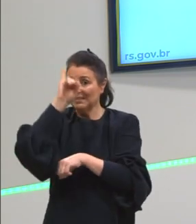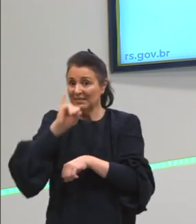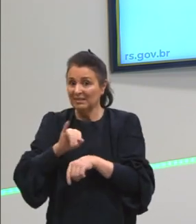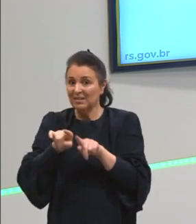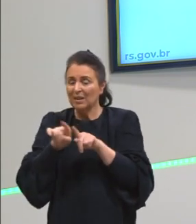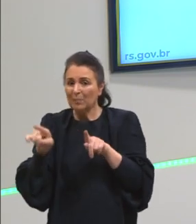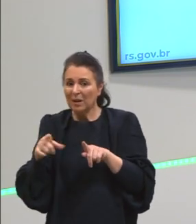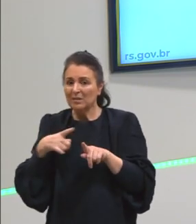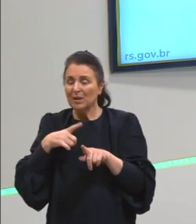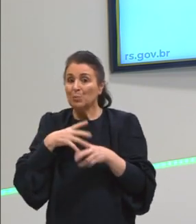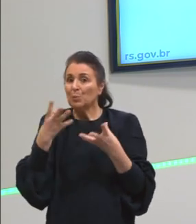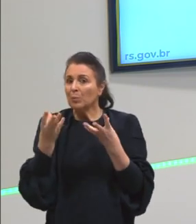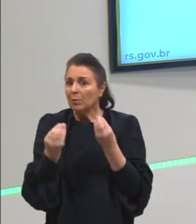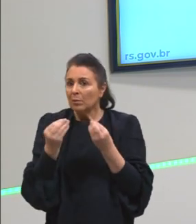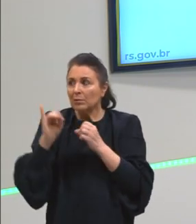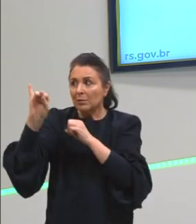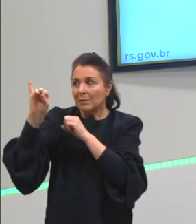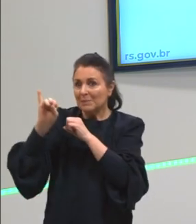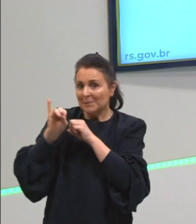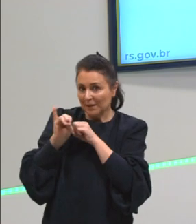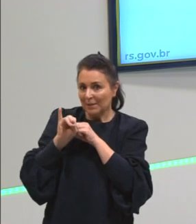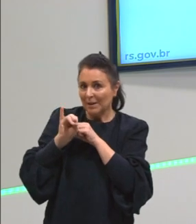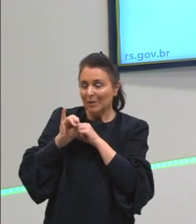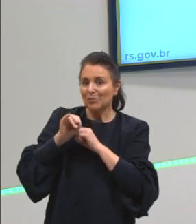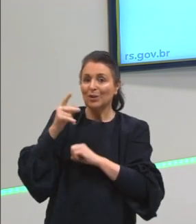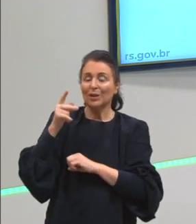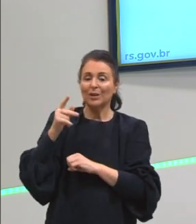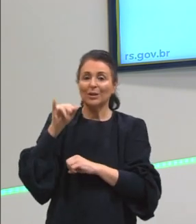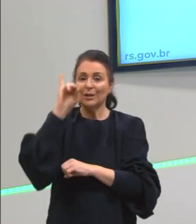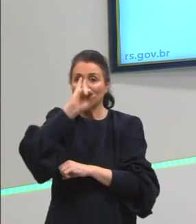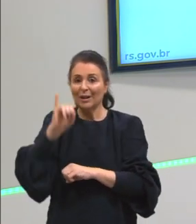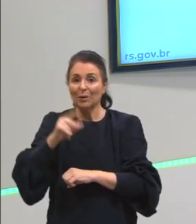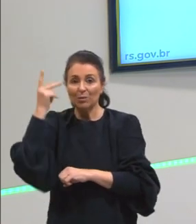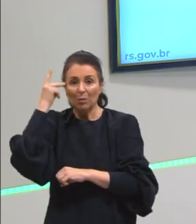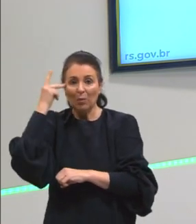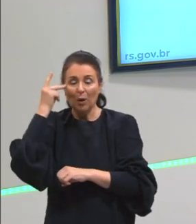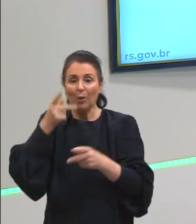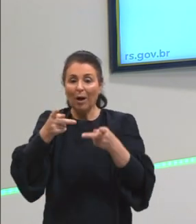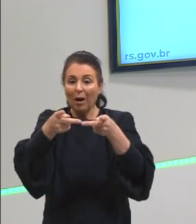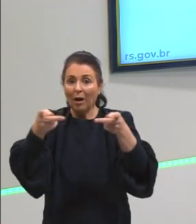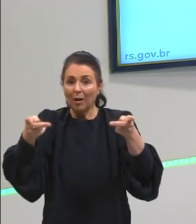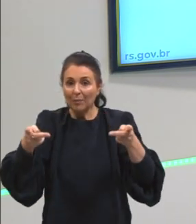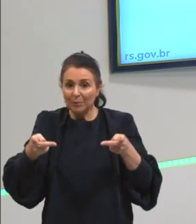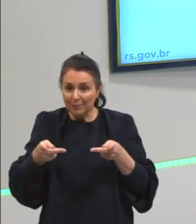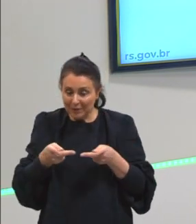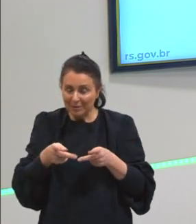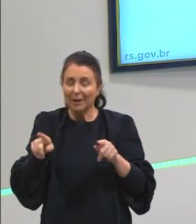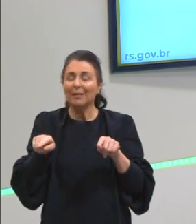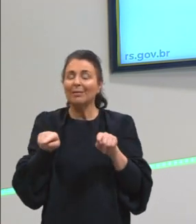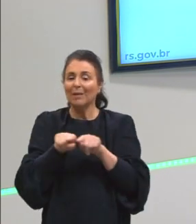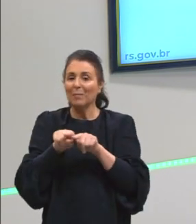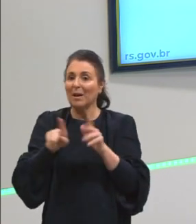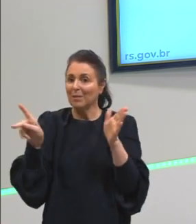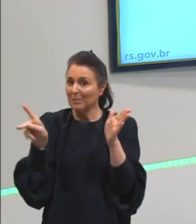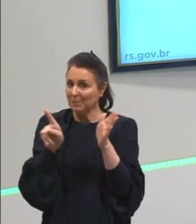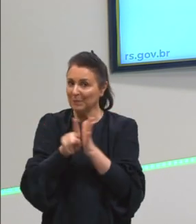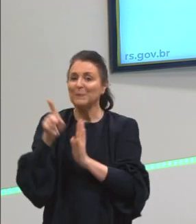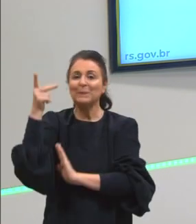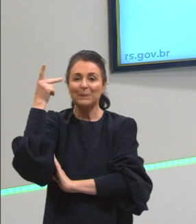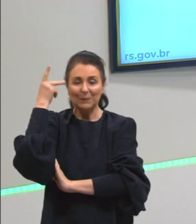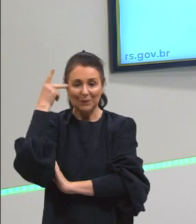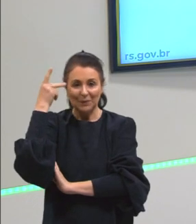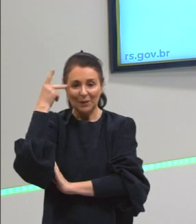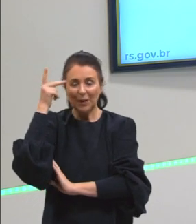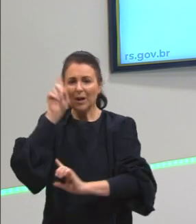muita presença de descendentes italianos em São Paulo, a pizza é um dos pratos típicos dos paulistas. Aí está,